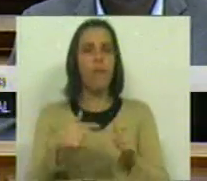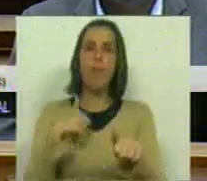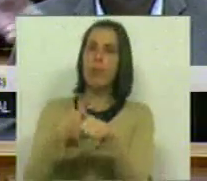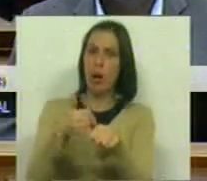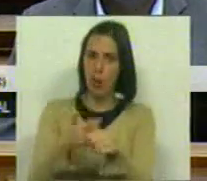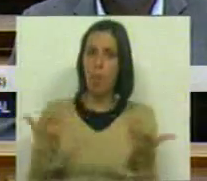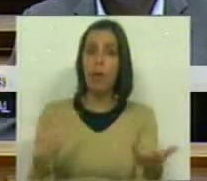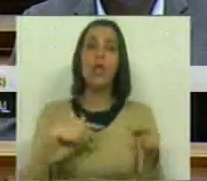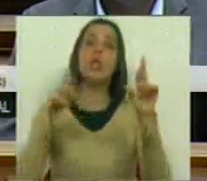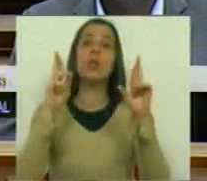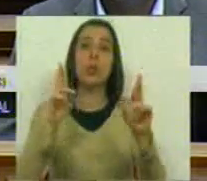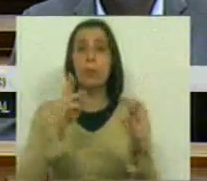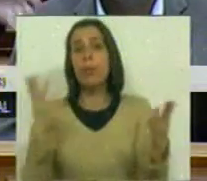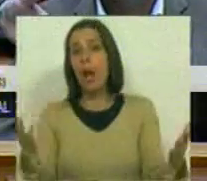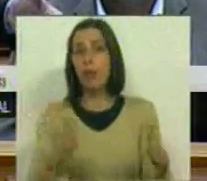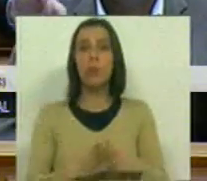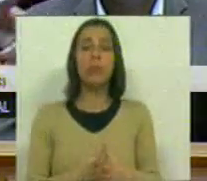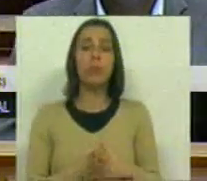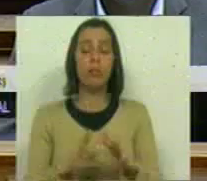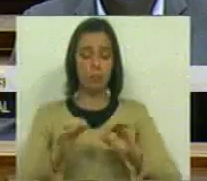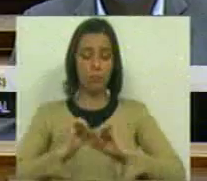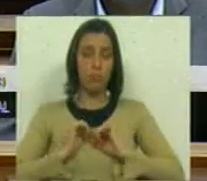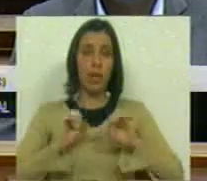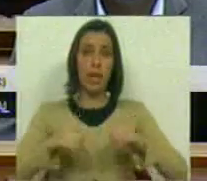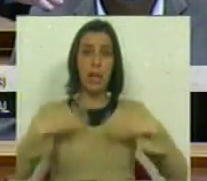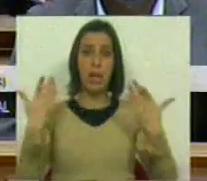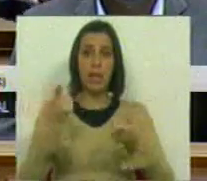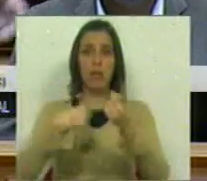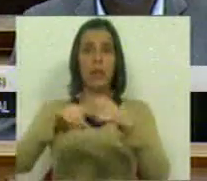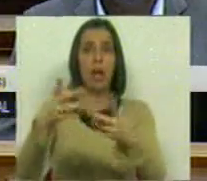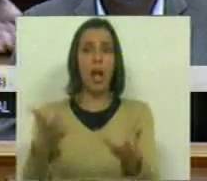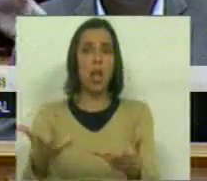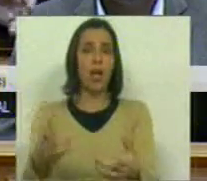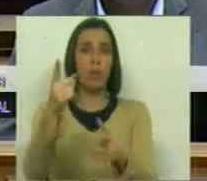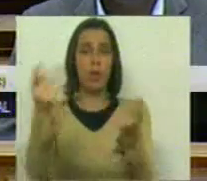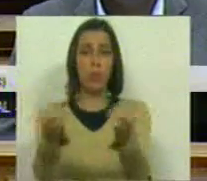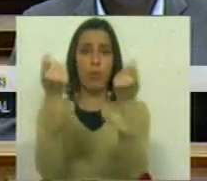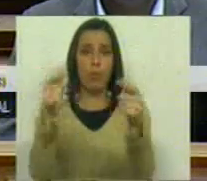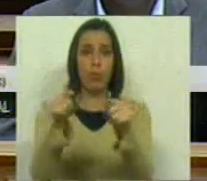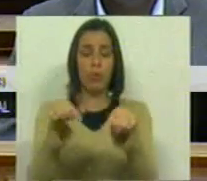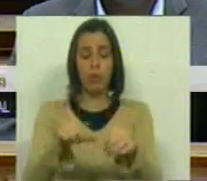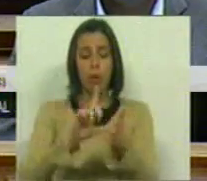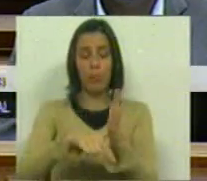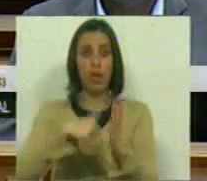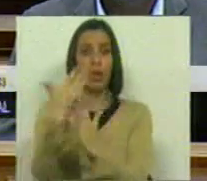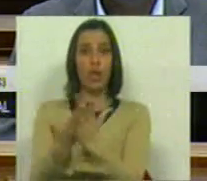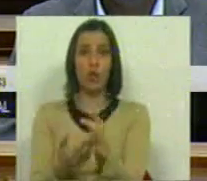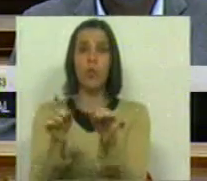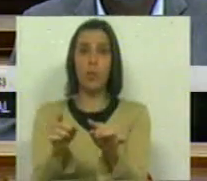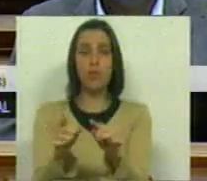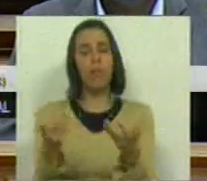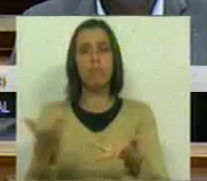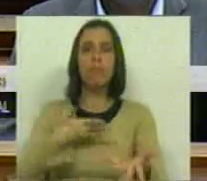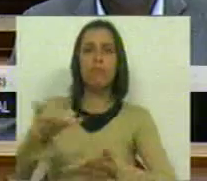acompanhá-las esperando até, quer da nossa própria iniciativa, quer dos atuais promotores destes projetos de resolução,